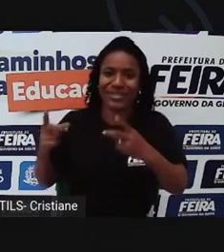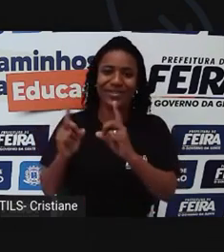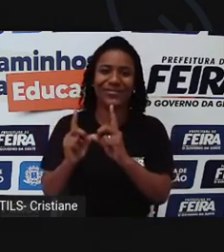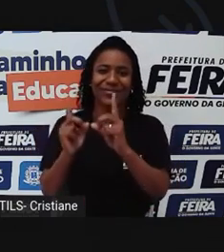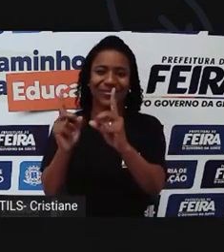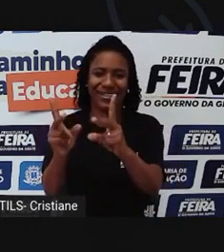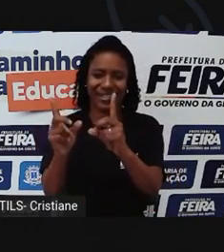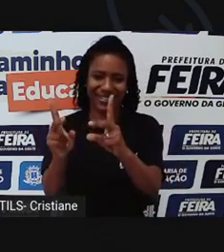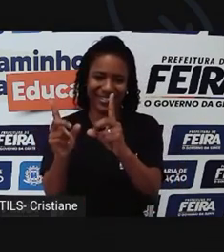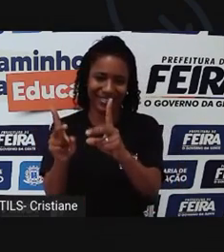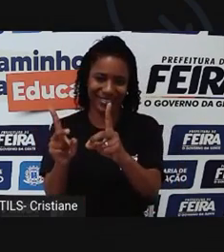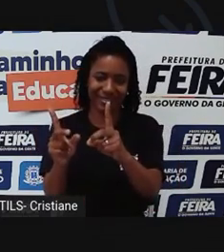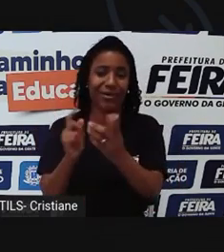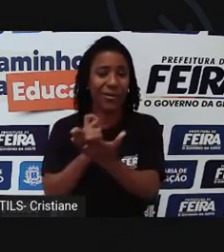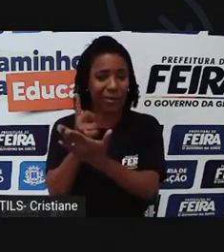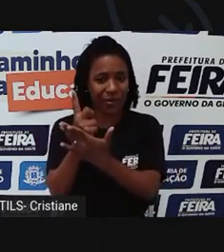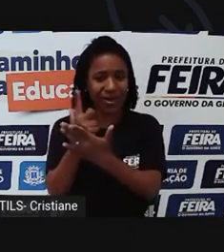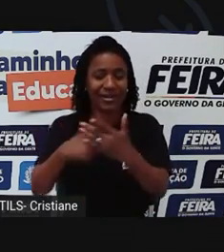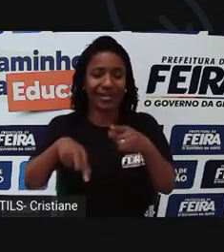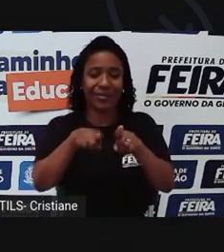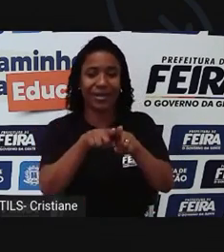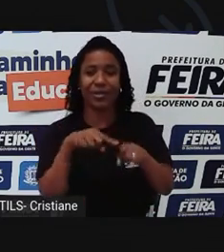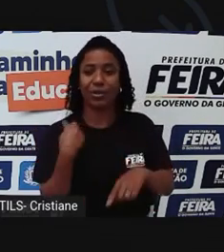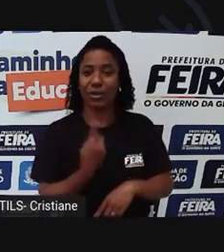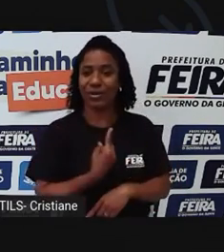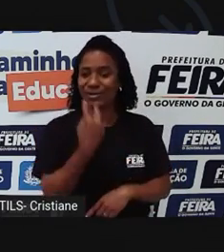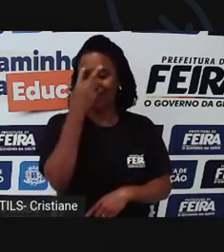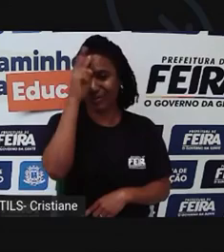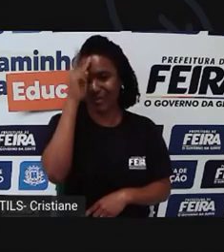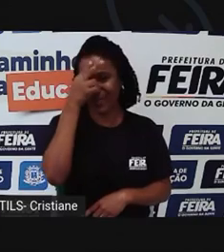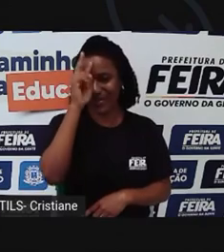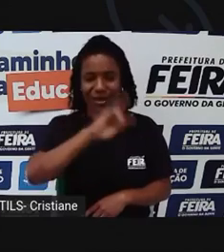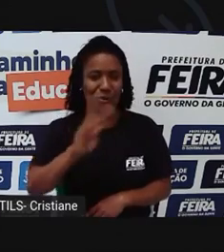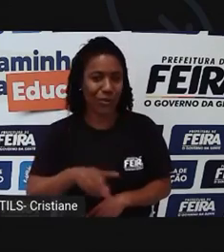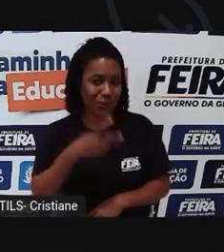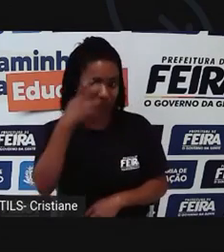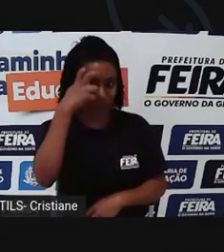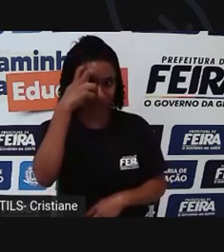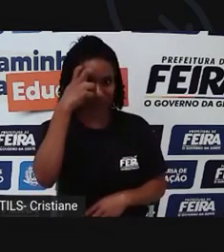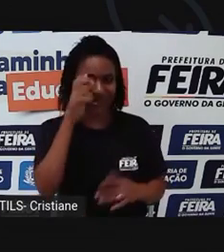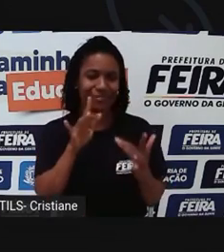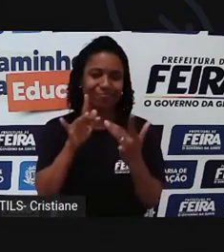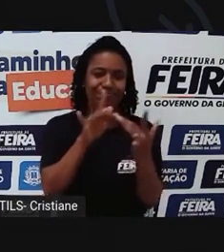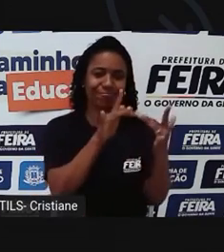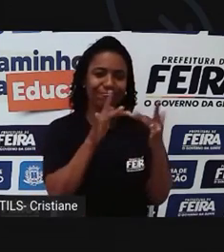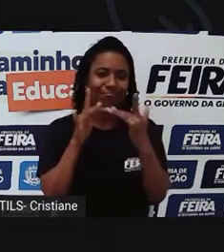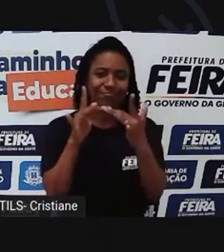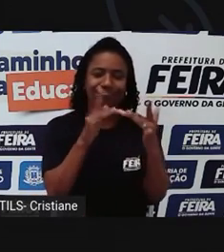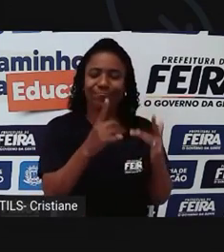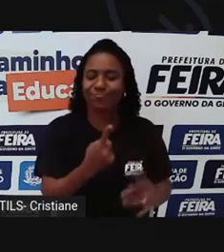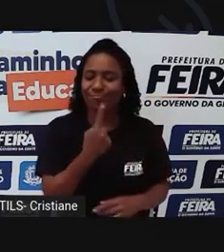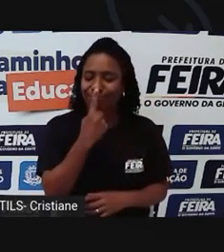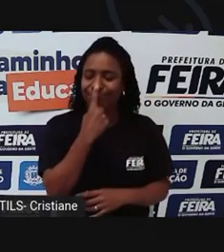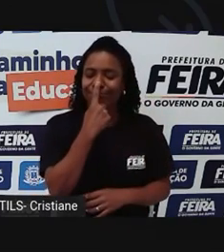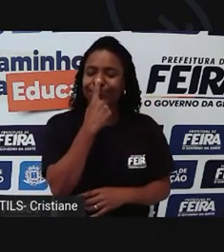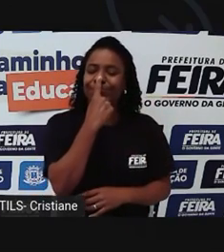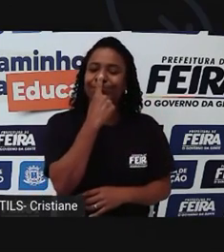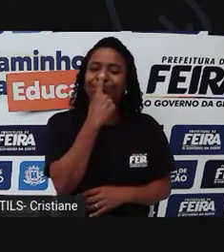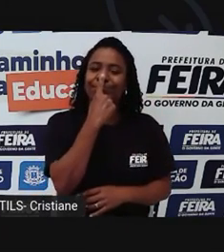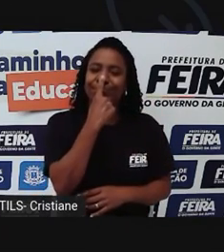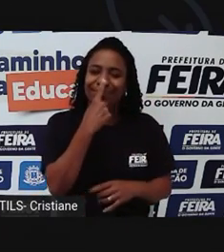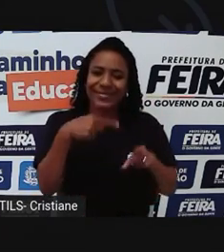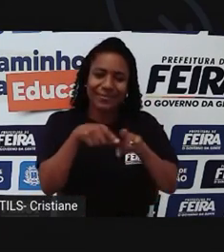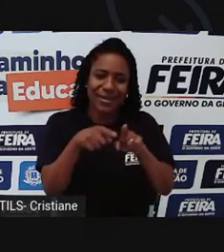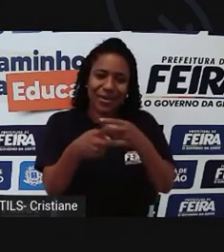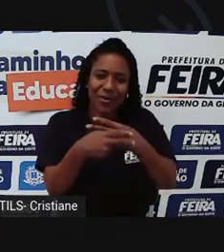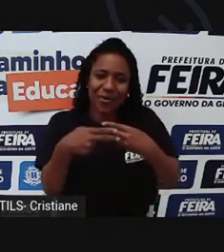conhecimento da nossa história, conhecimento da nossa cultura, a afetividade e ainda o produto fresquinho em